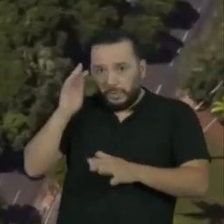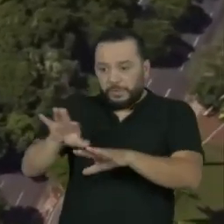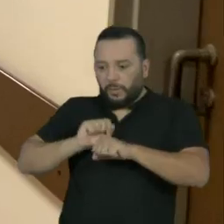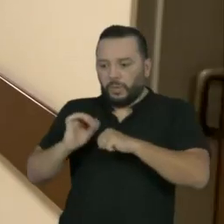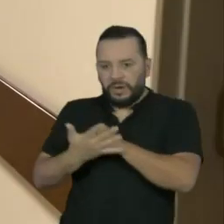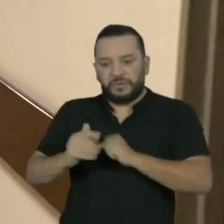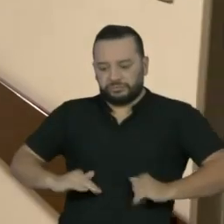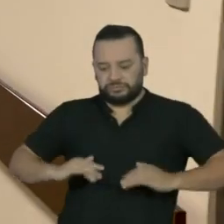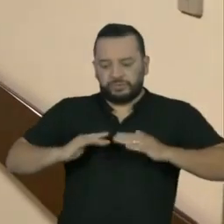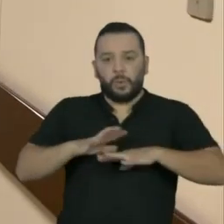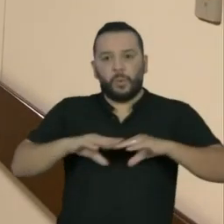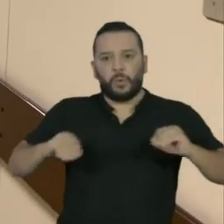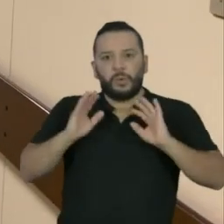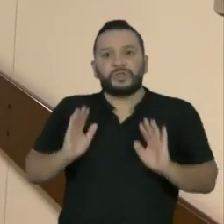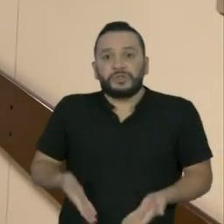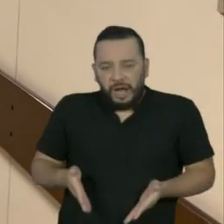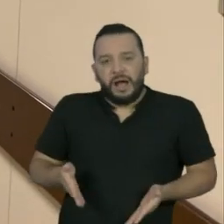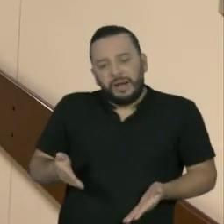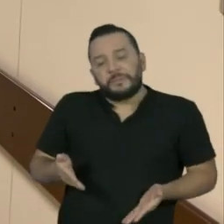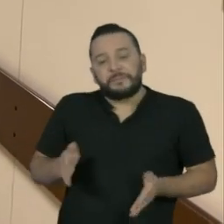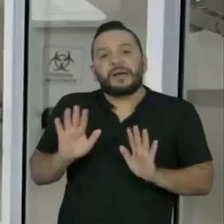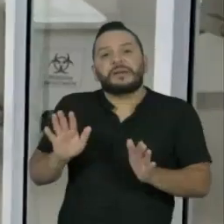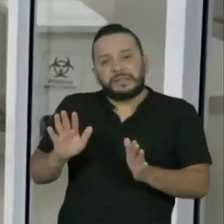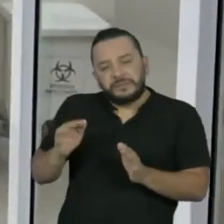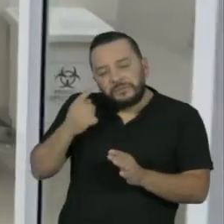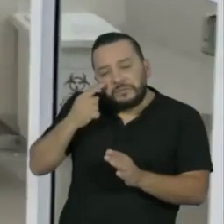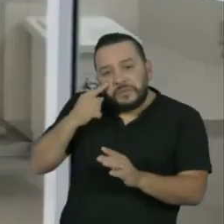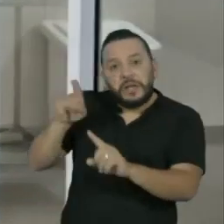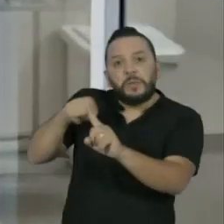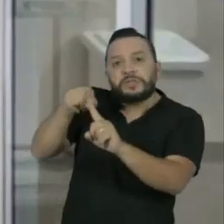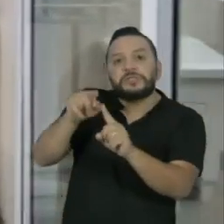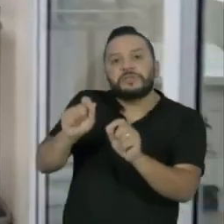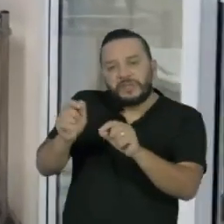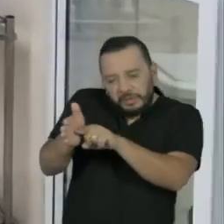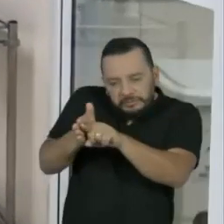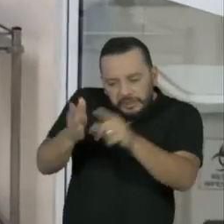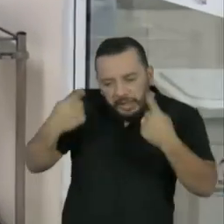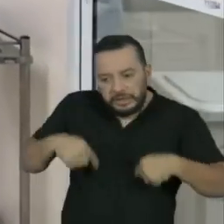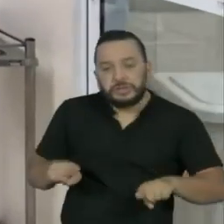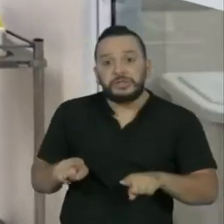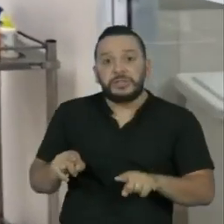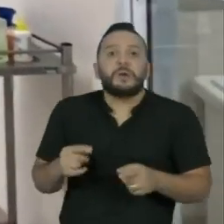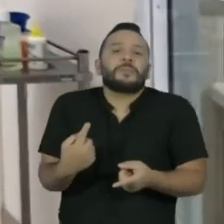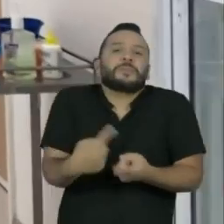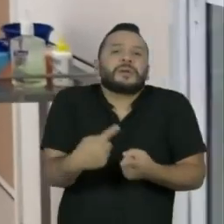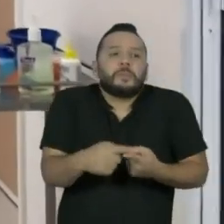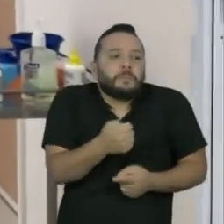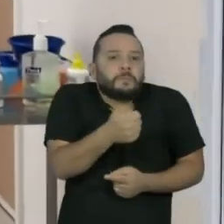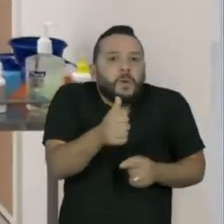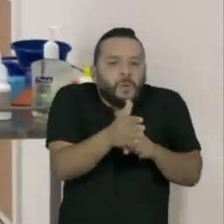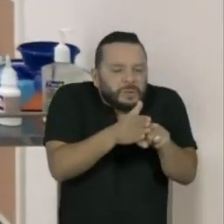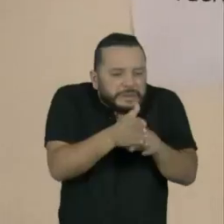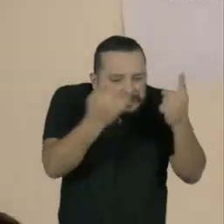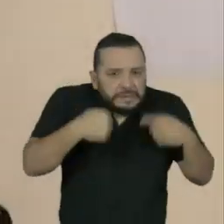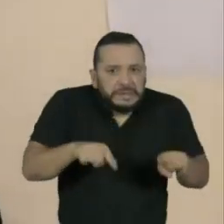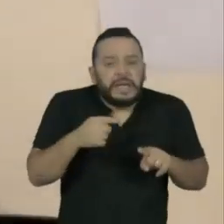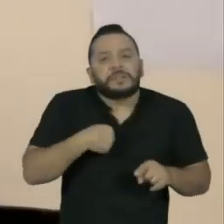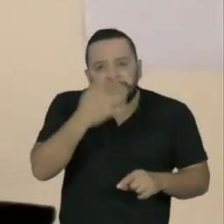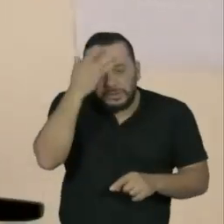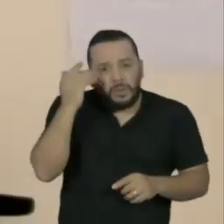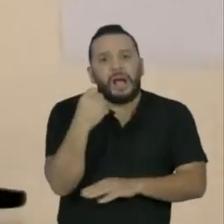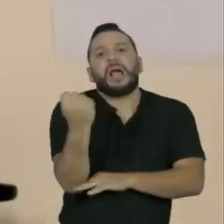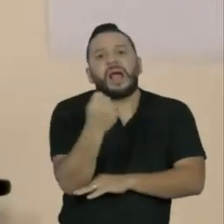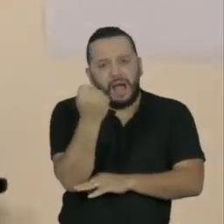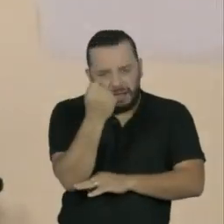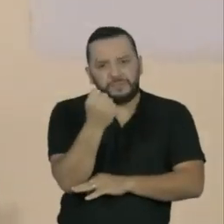-19. Por conta da falta de testes no Brasil, só os pacientes em estado grave e os óbitos têm sido testados. Casos